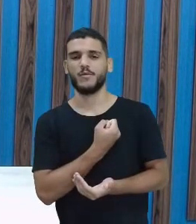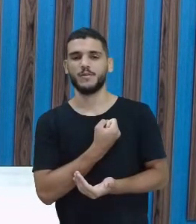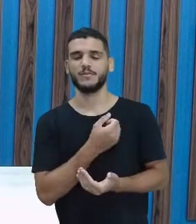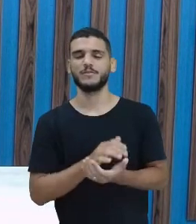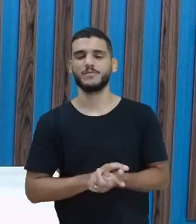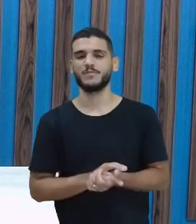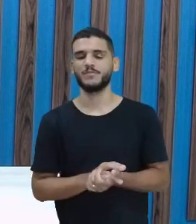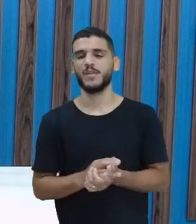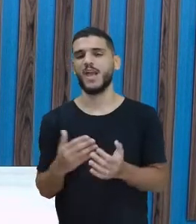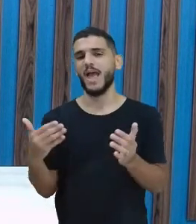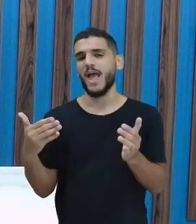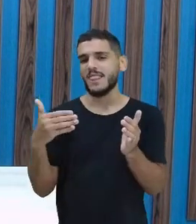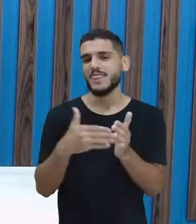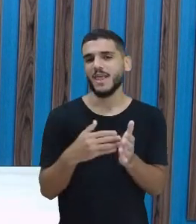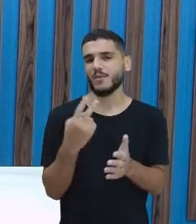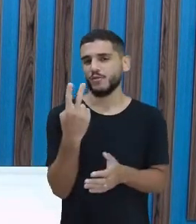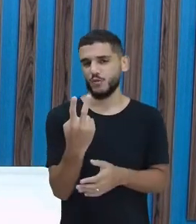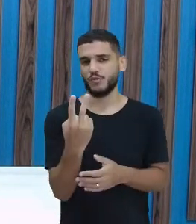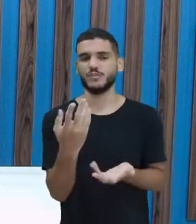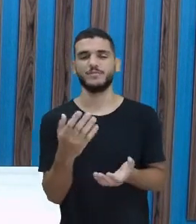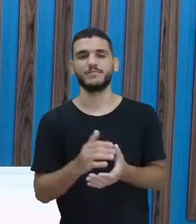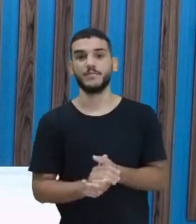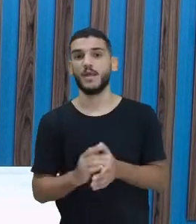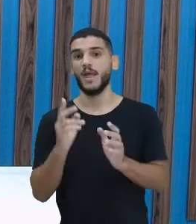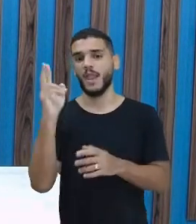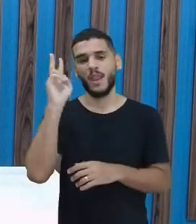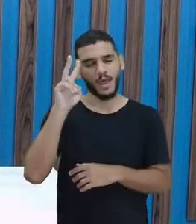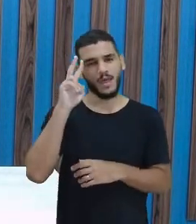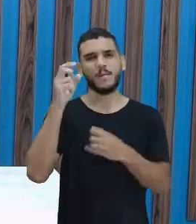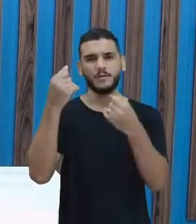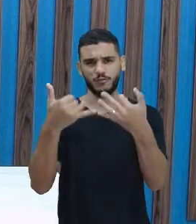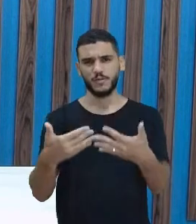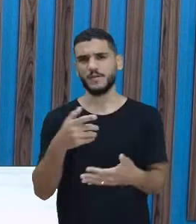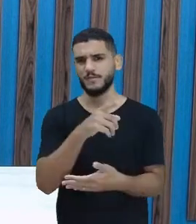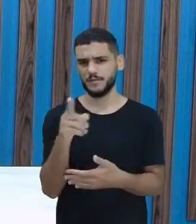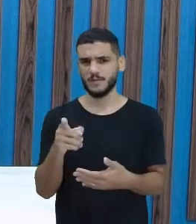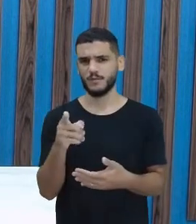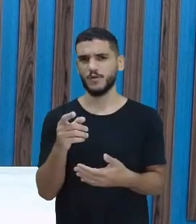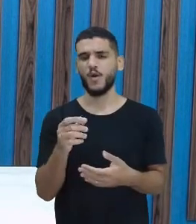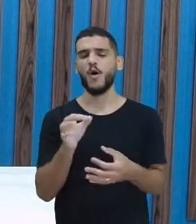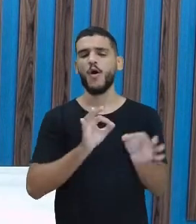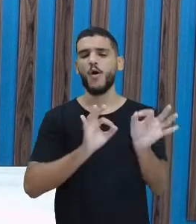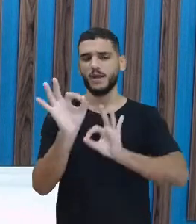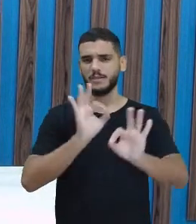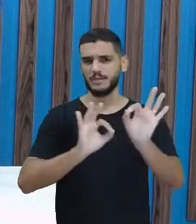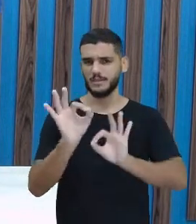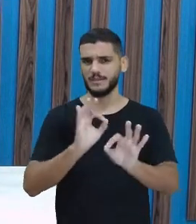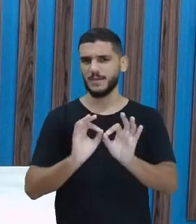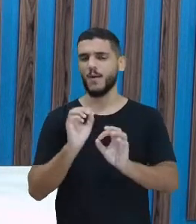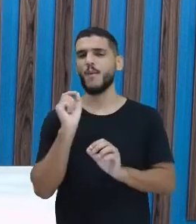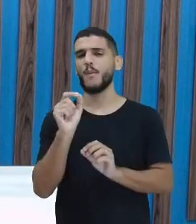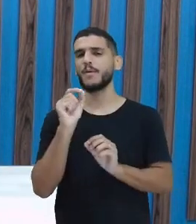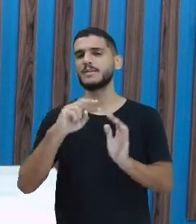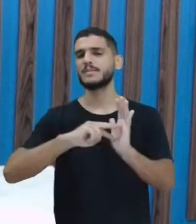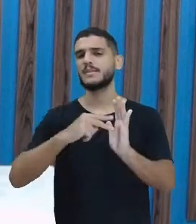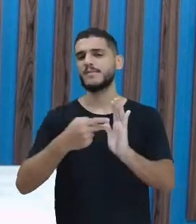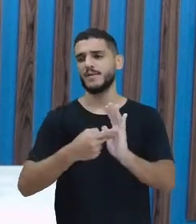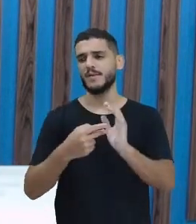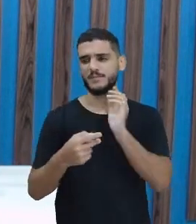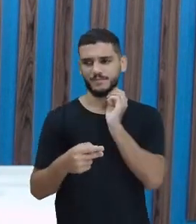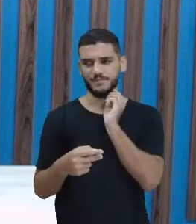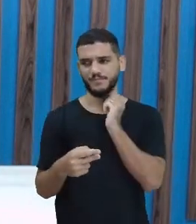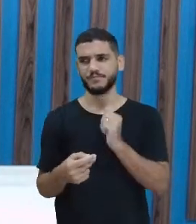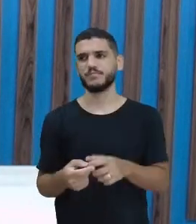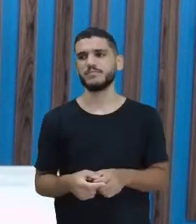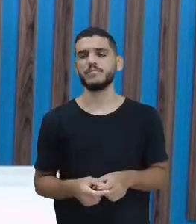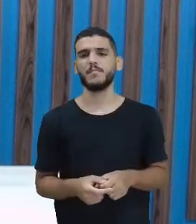até duas ordens. Lembra que eu já falei aqui sobre ordem? O que é a ordem? A gente tem que identificar. A